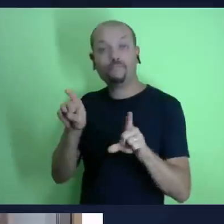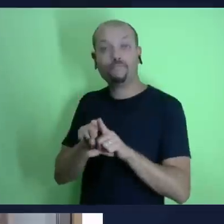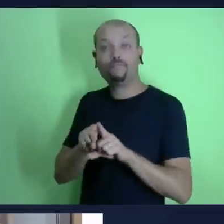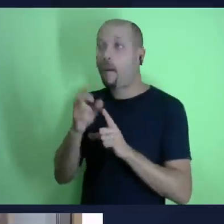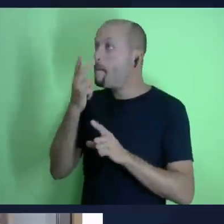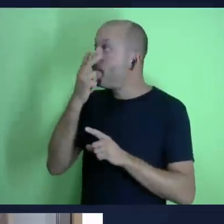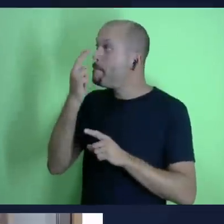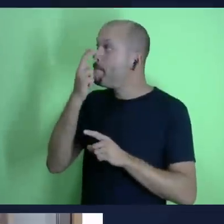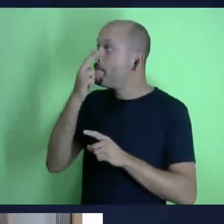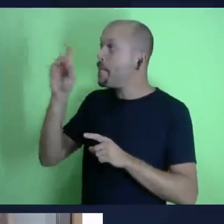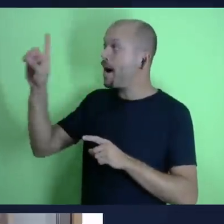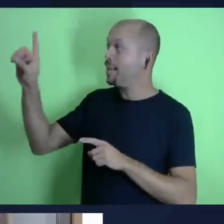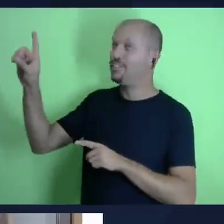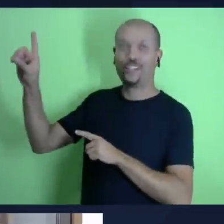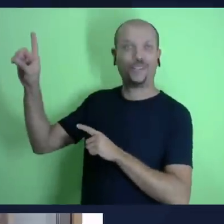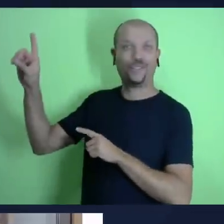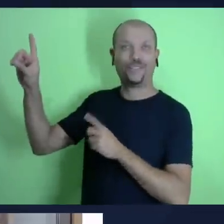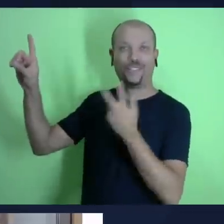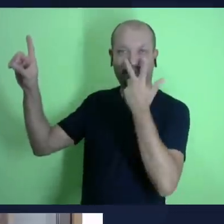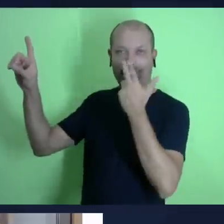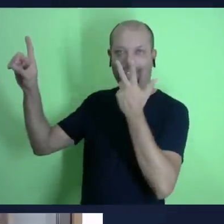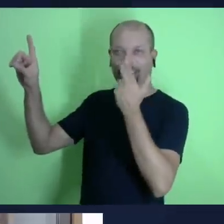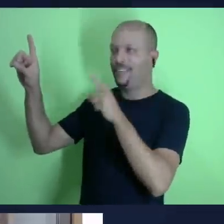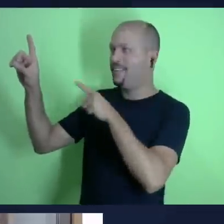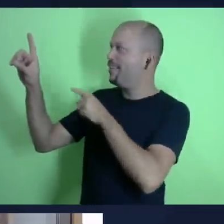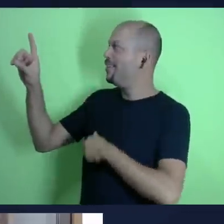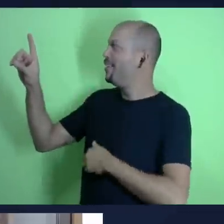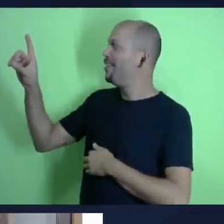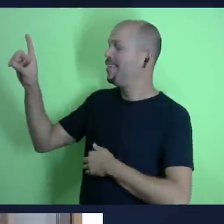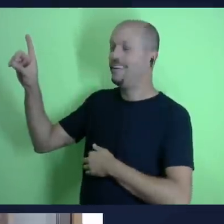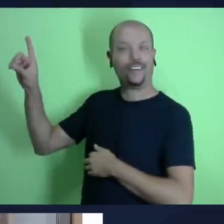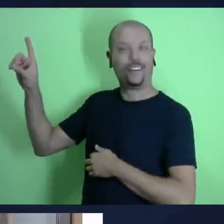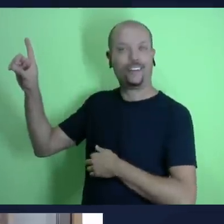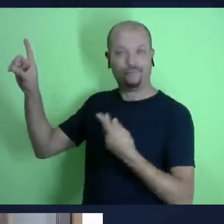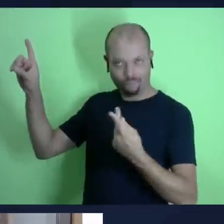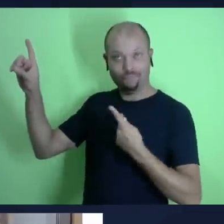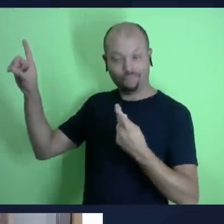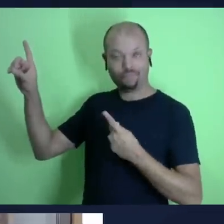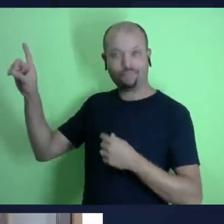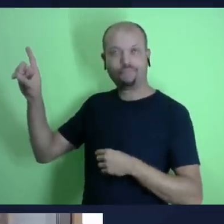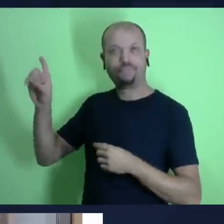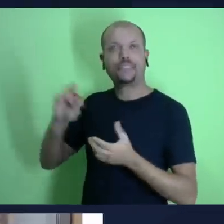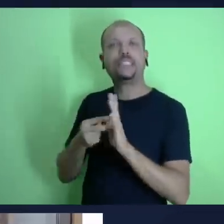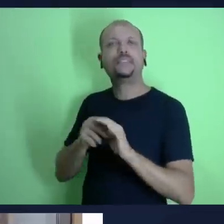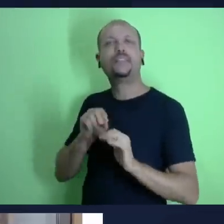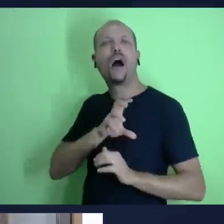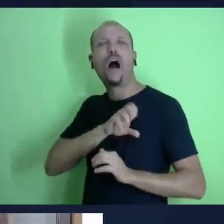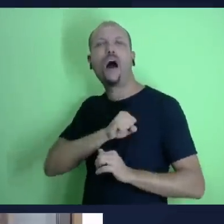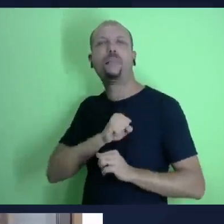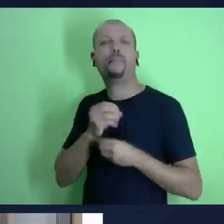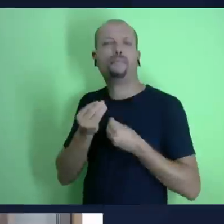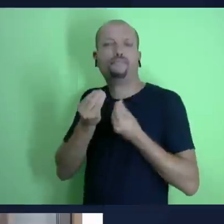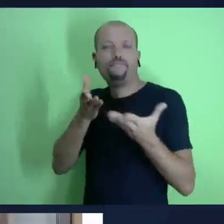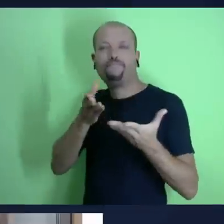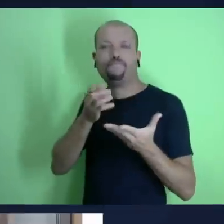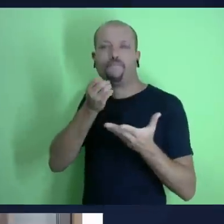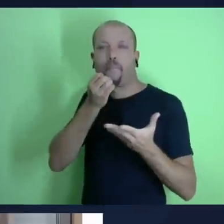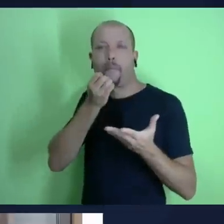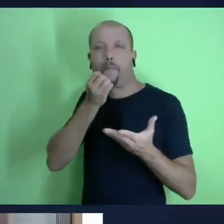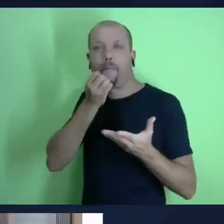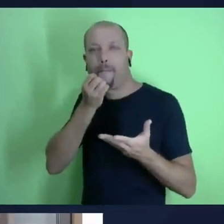mental de saúde emocional de saúde física de saúde espiritual então essa essa nossa